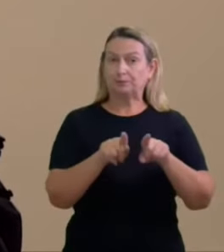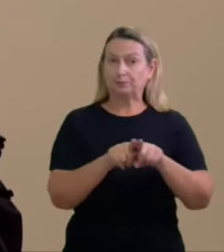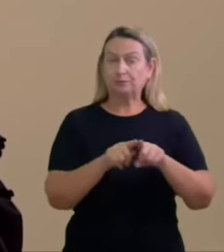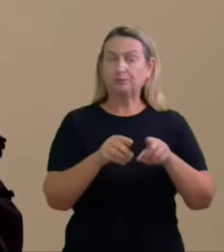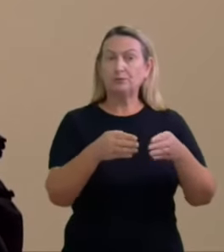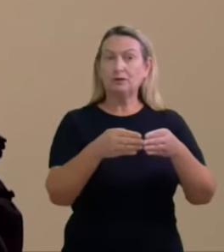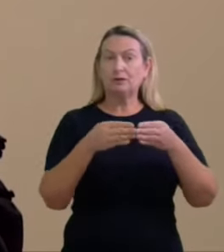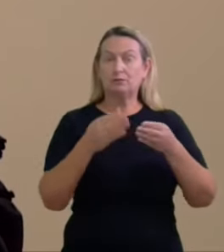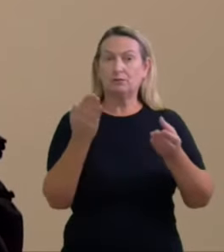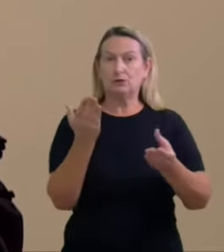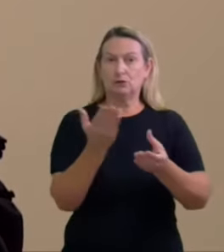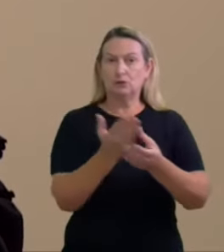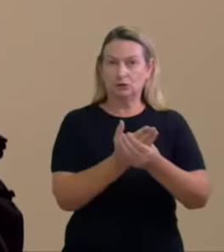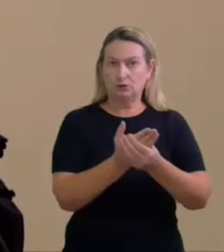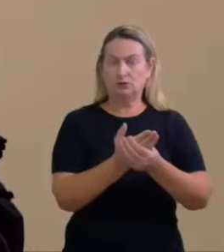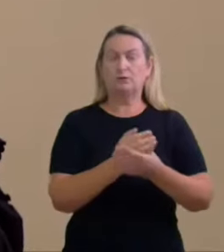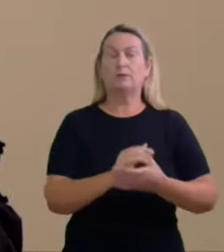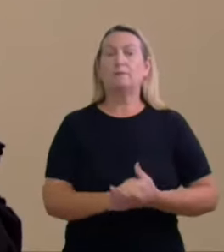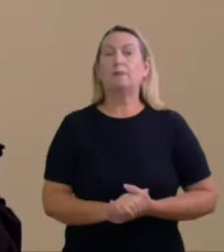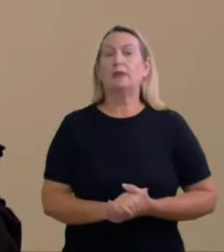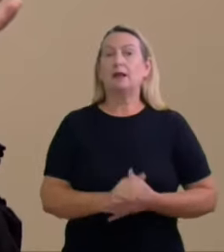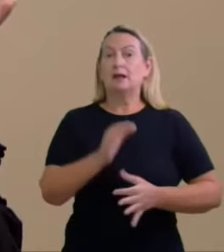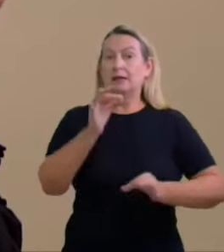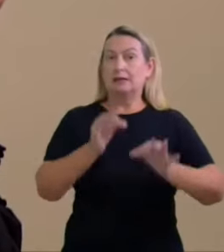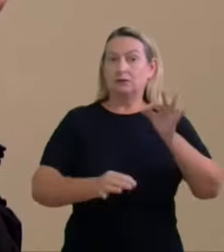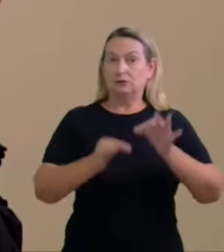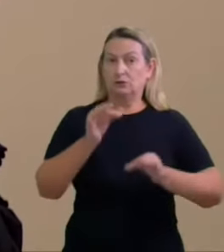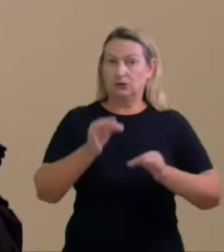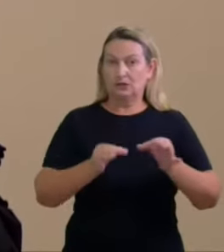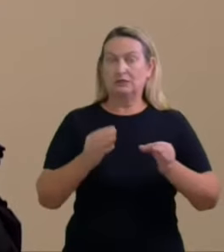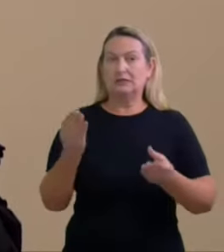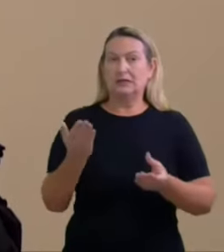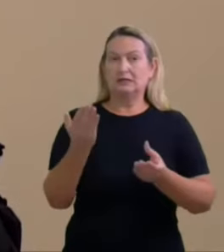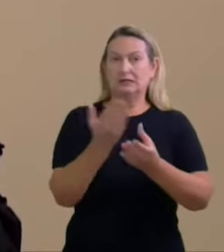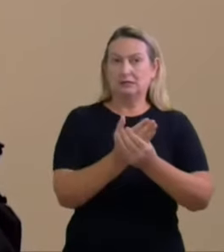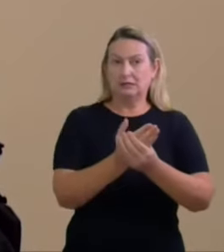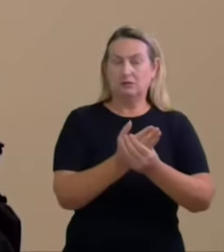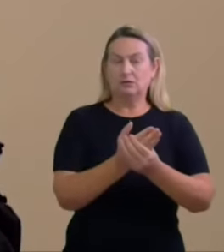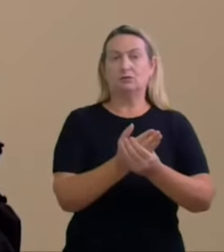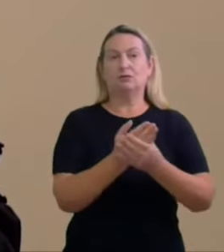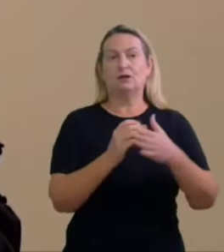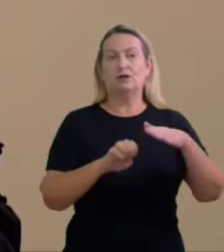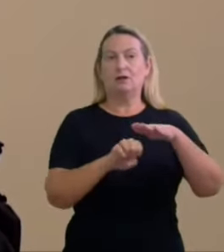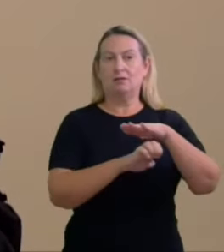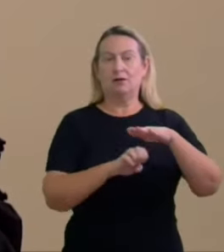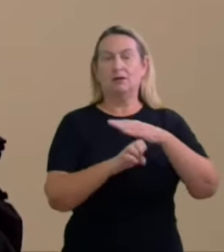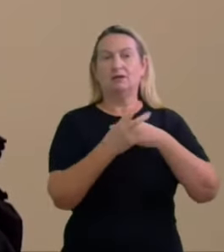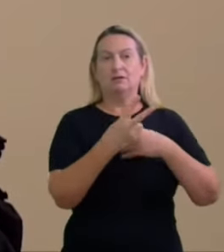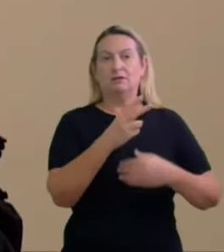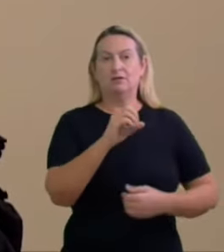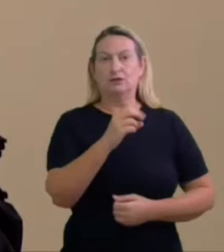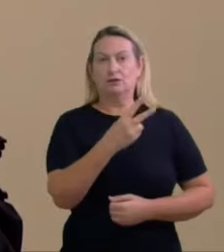execução de título extrajudicial nessa ação que em 2022 entrou contra o Podemos